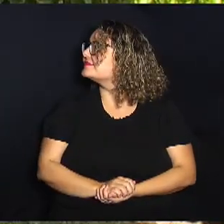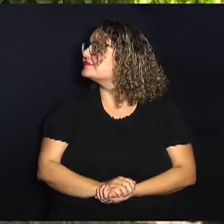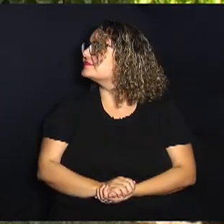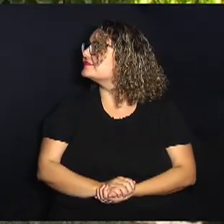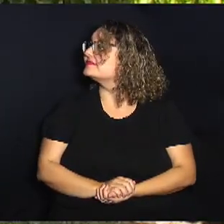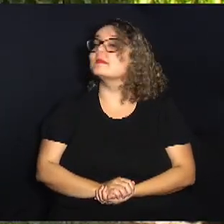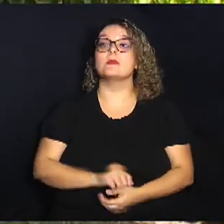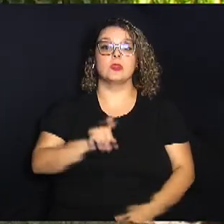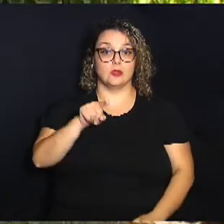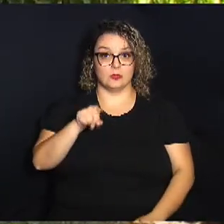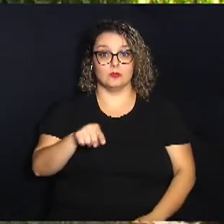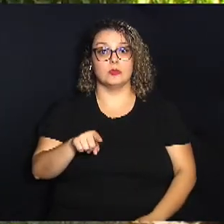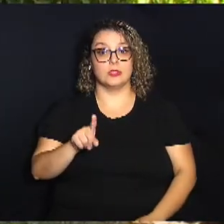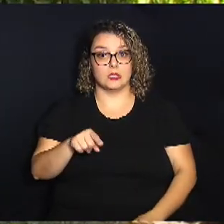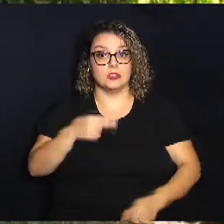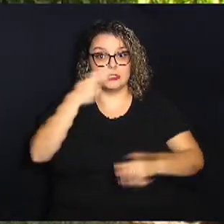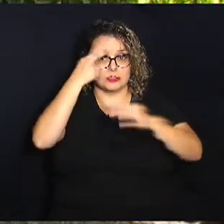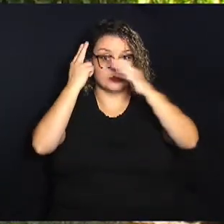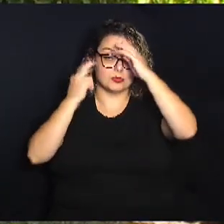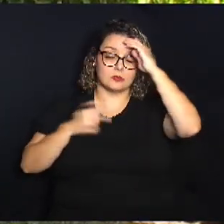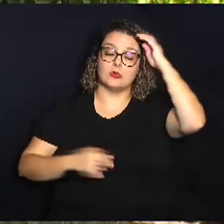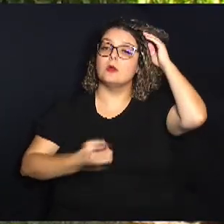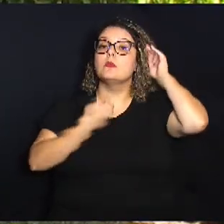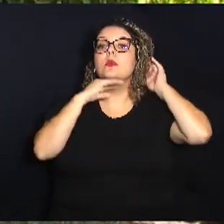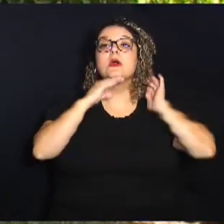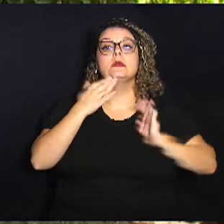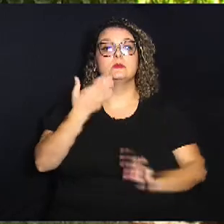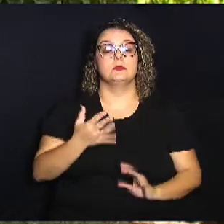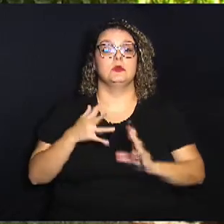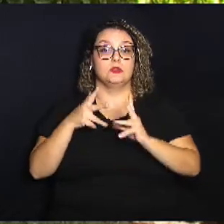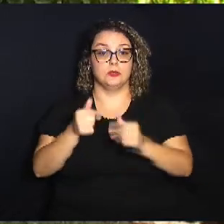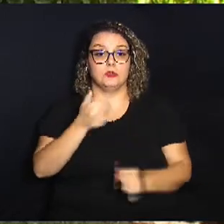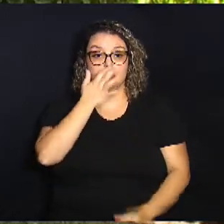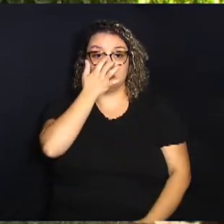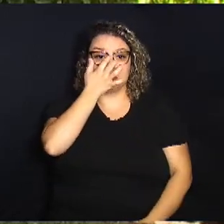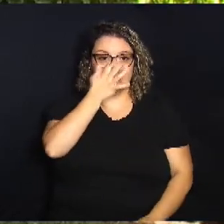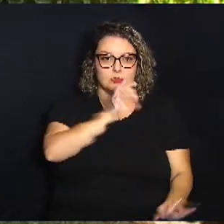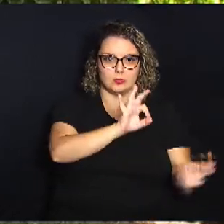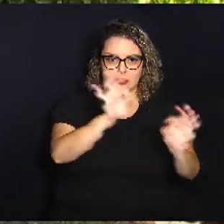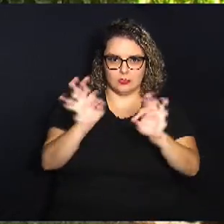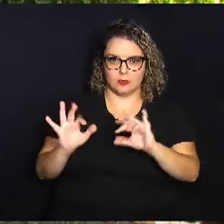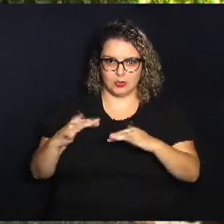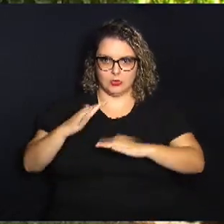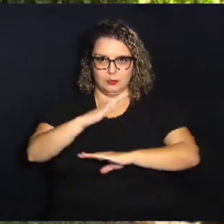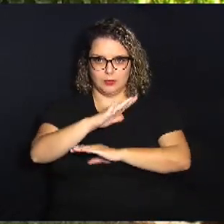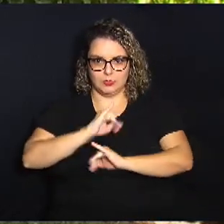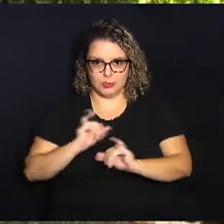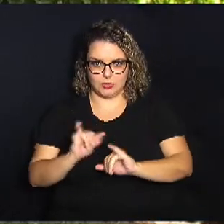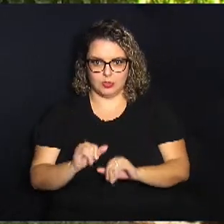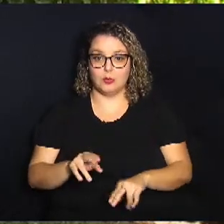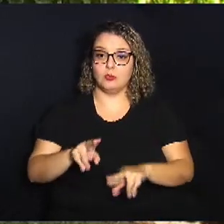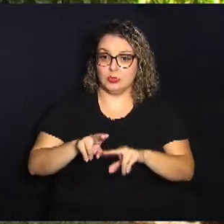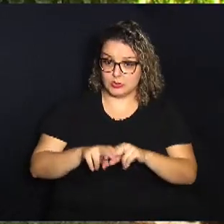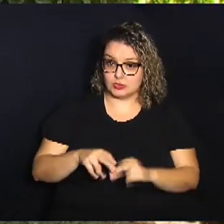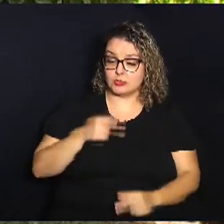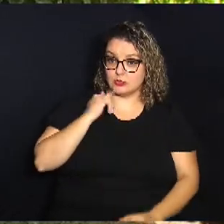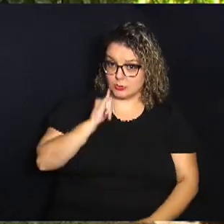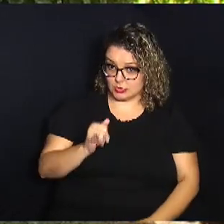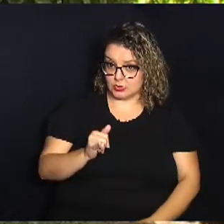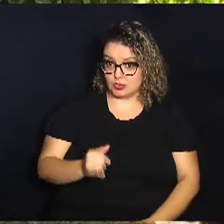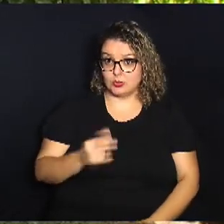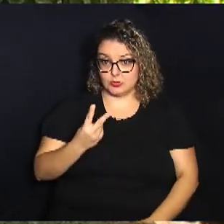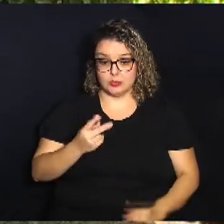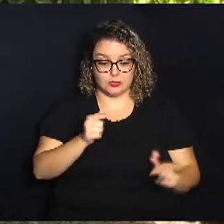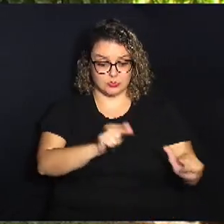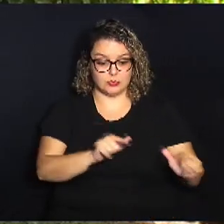Pois é, é isso mesmo, Gabriel. Boa tarde para você, boa tarde para todo mundo acompanhando o Câmara Notícia. Portanto, como você disse, são dois pontos,